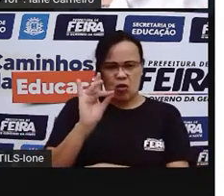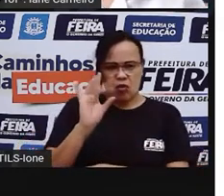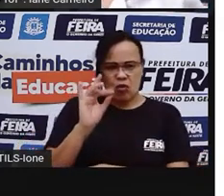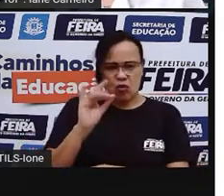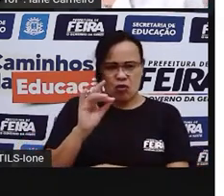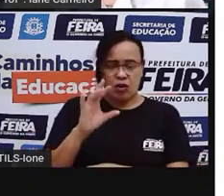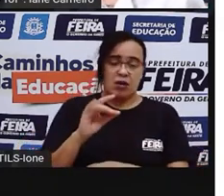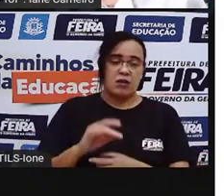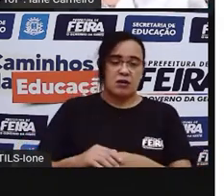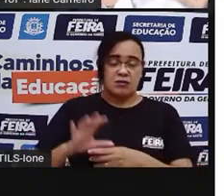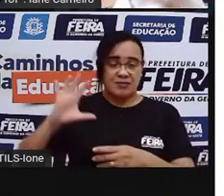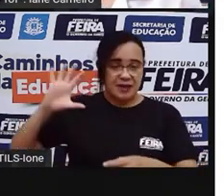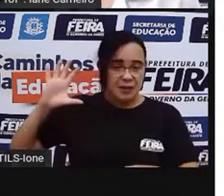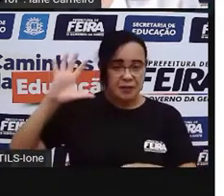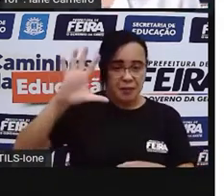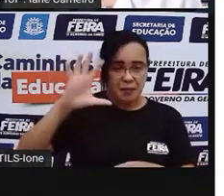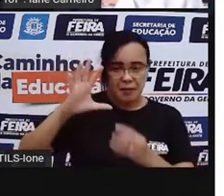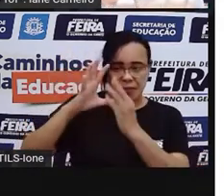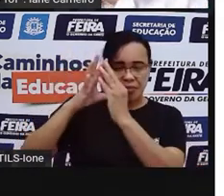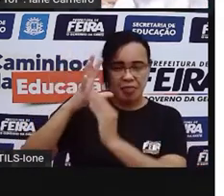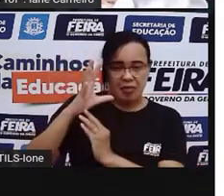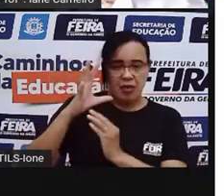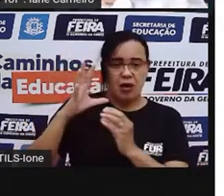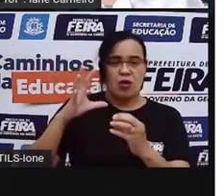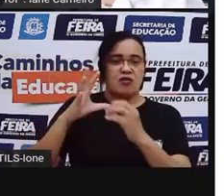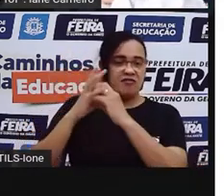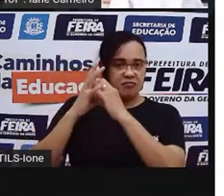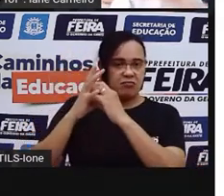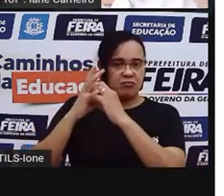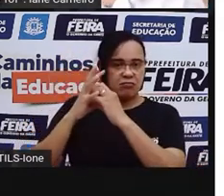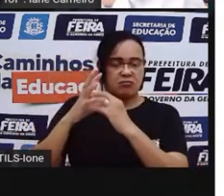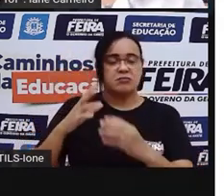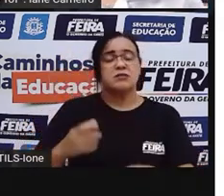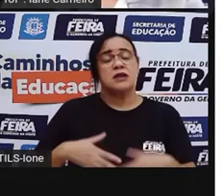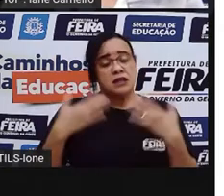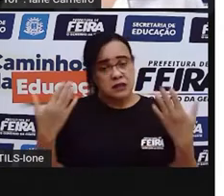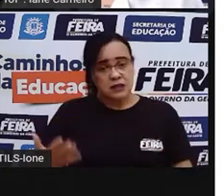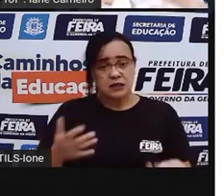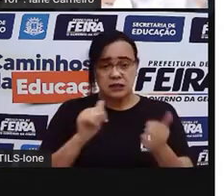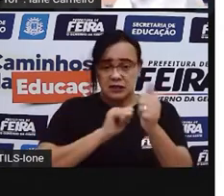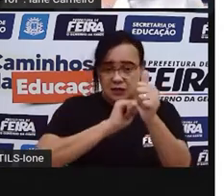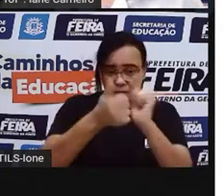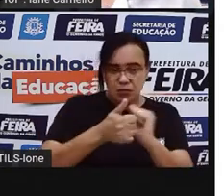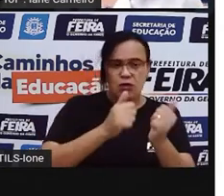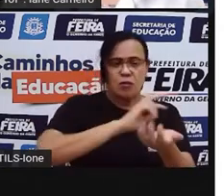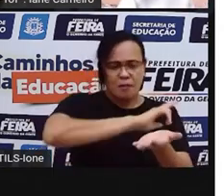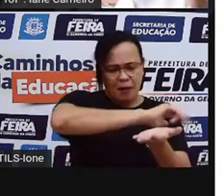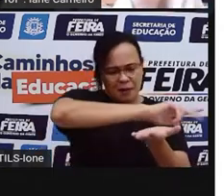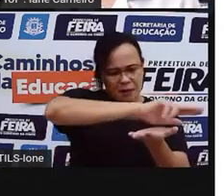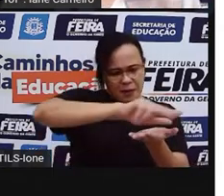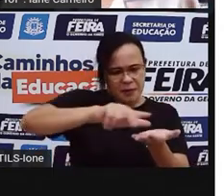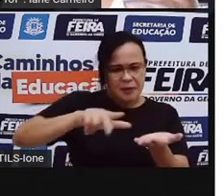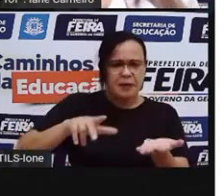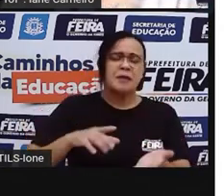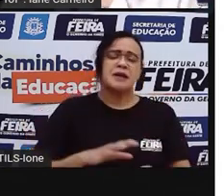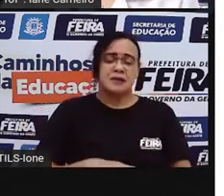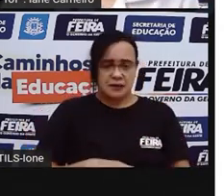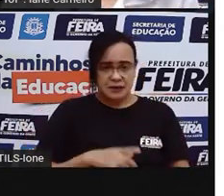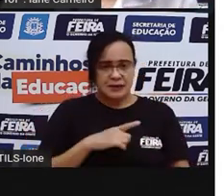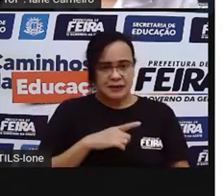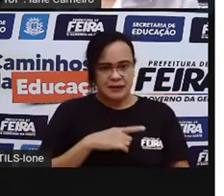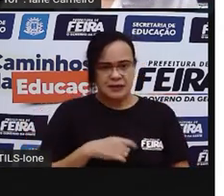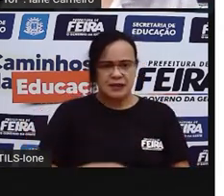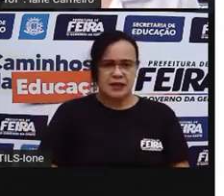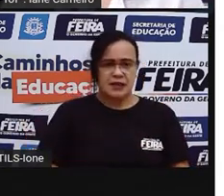bola não sair escorregando, né? Então, tem vários outros esportes que a gente utiliza as bolas, né? Você conhece algum que a Pro não